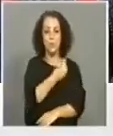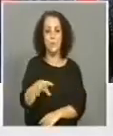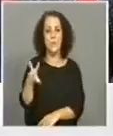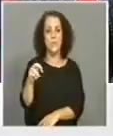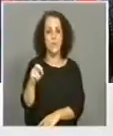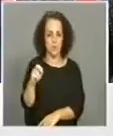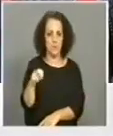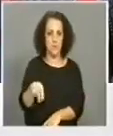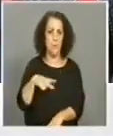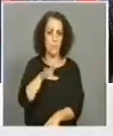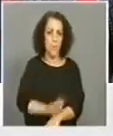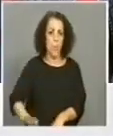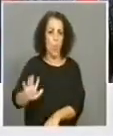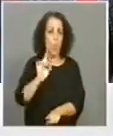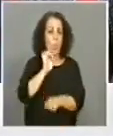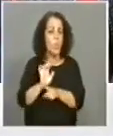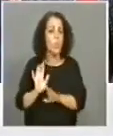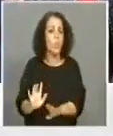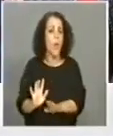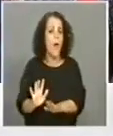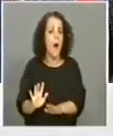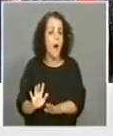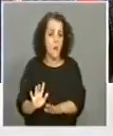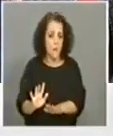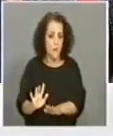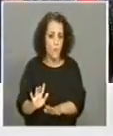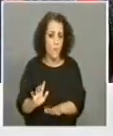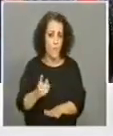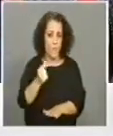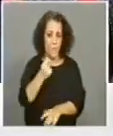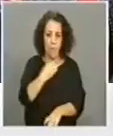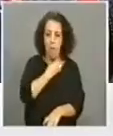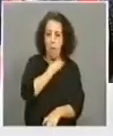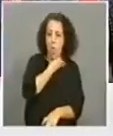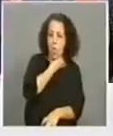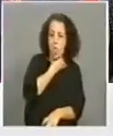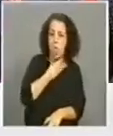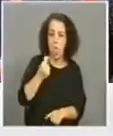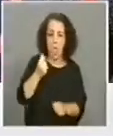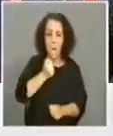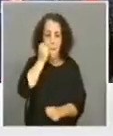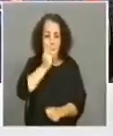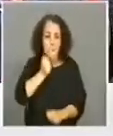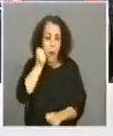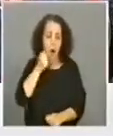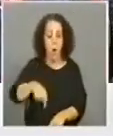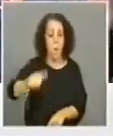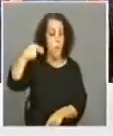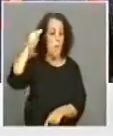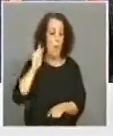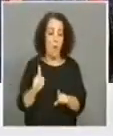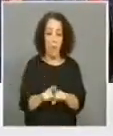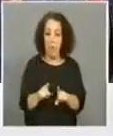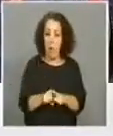país vivia um momento de profunda crise com muitas dificuldades e aqui em Penafiel naturalmente também achatamos com o